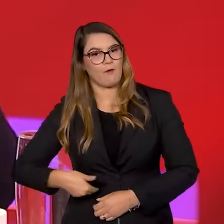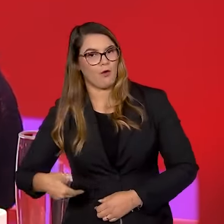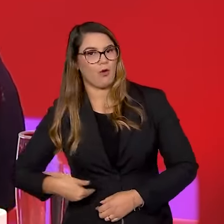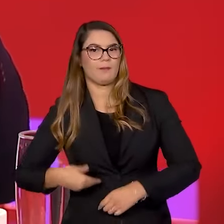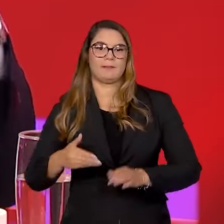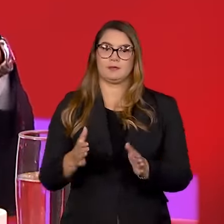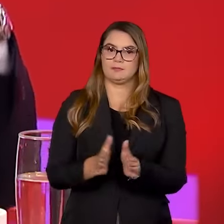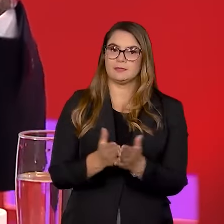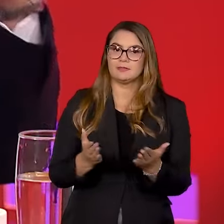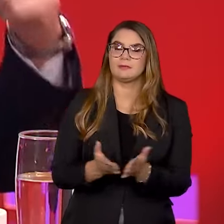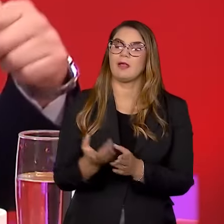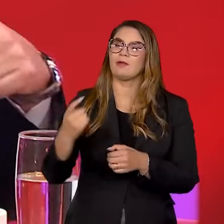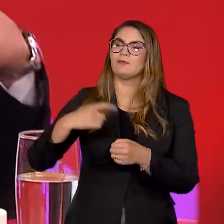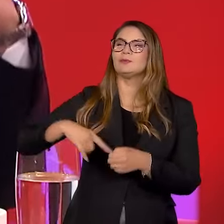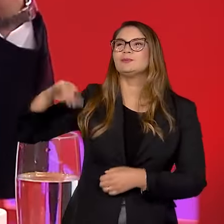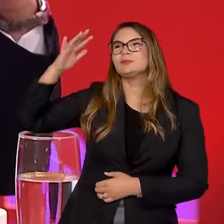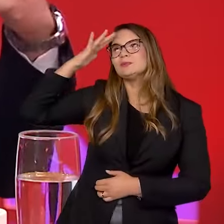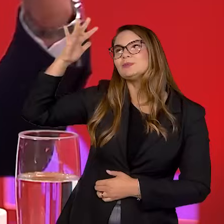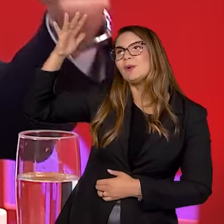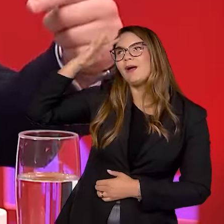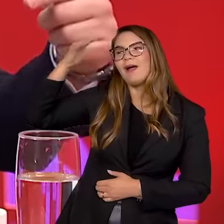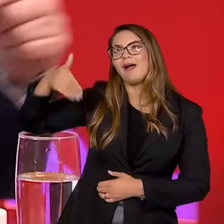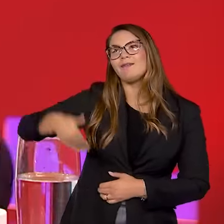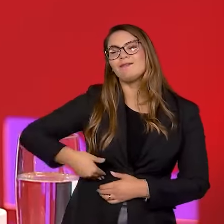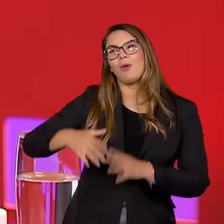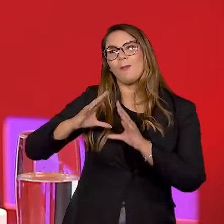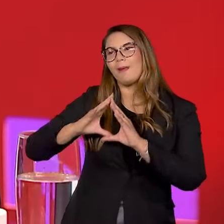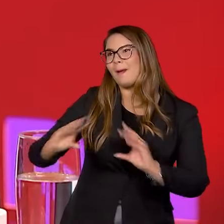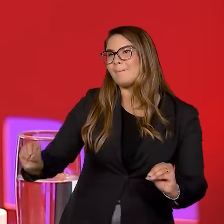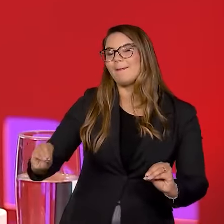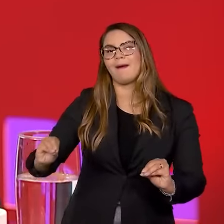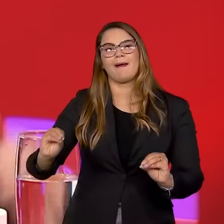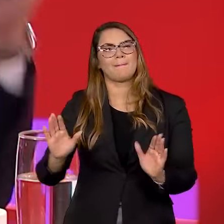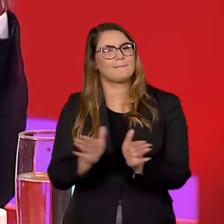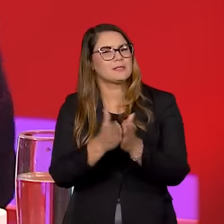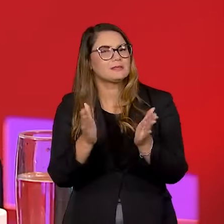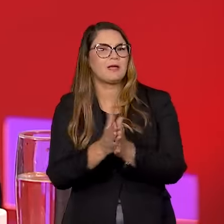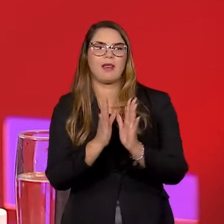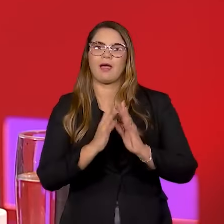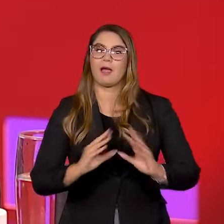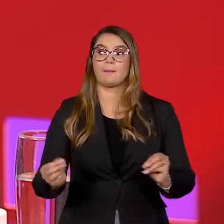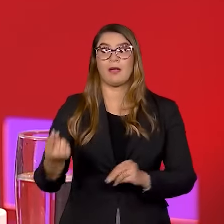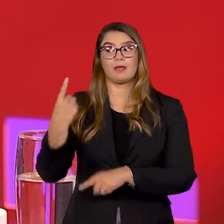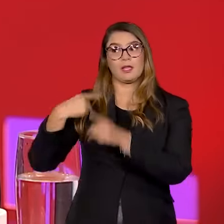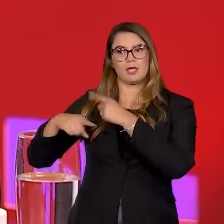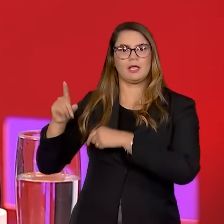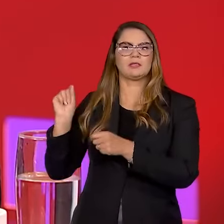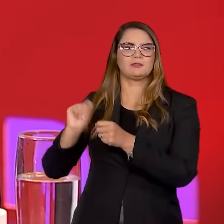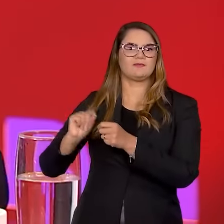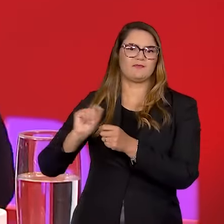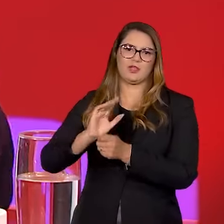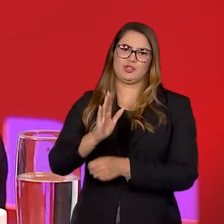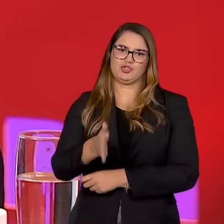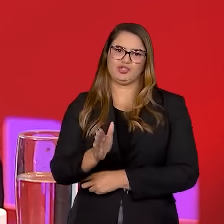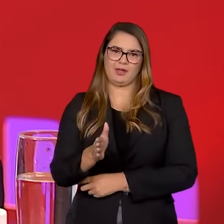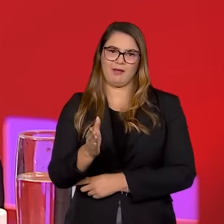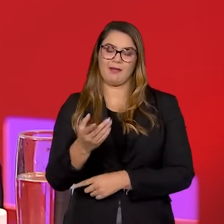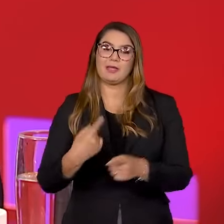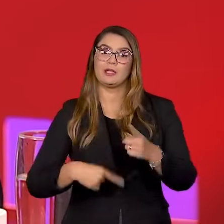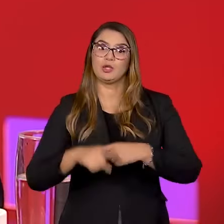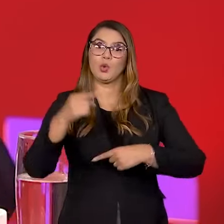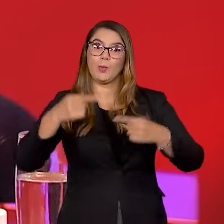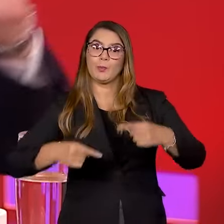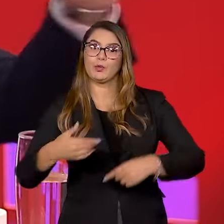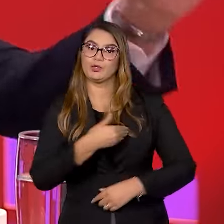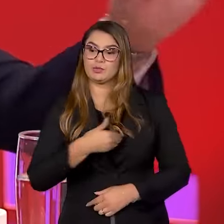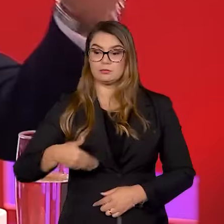voltamos a sonhar com a erradicação da fome e da miséria, coisa que a gente já tinha feito, né? Em outras oportunidades. Reconstruímos políticas